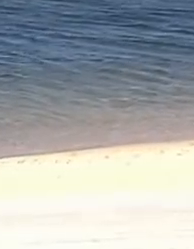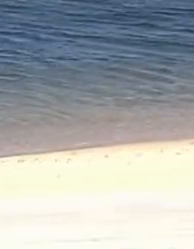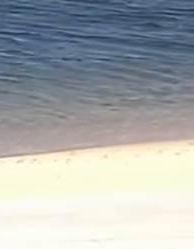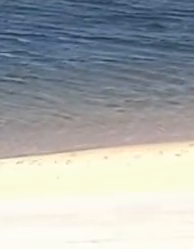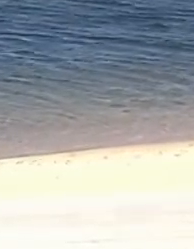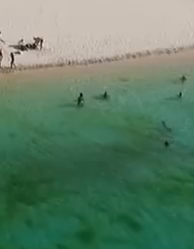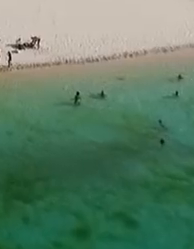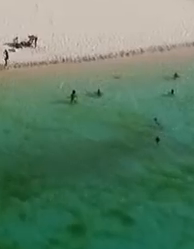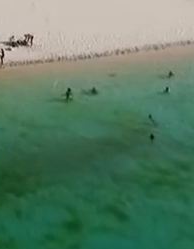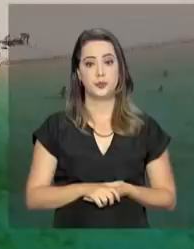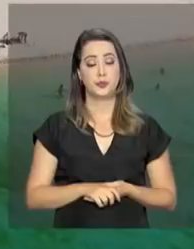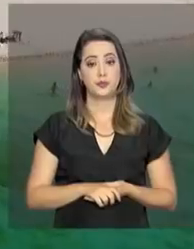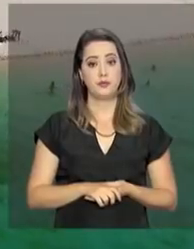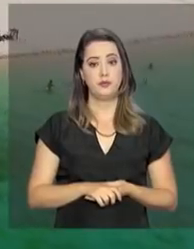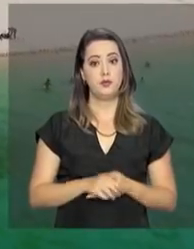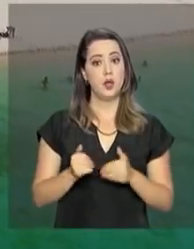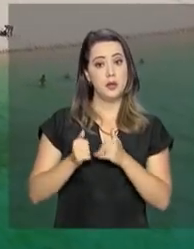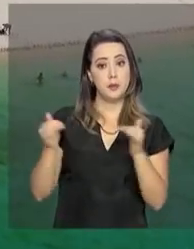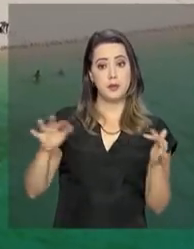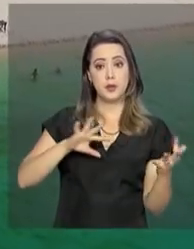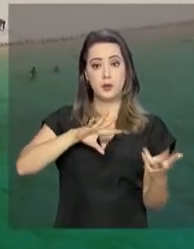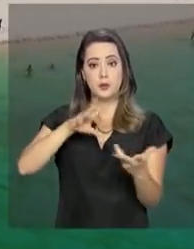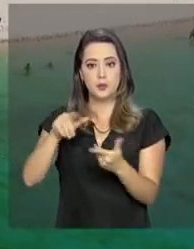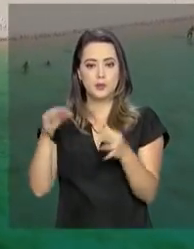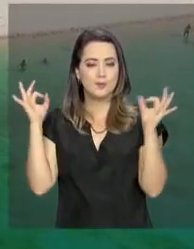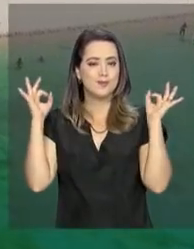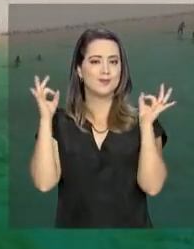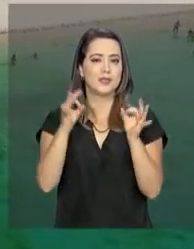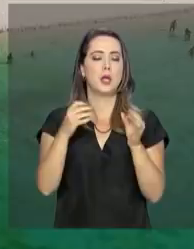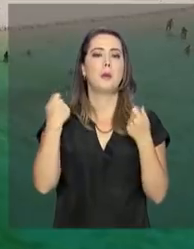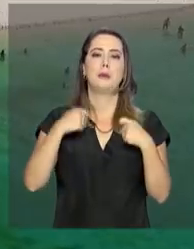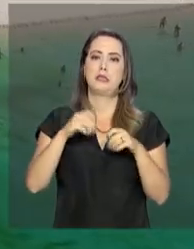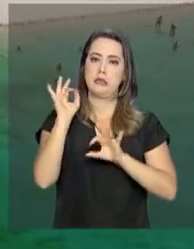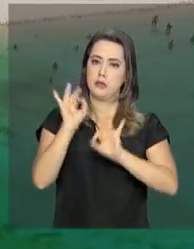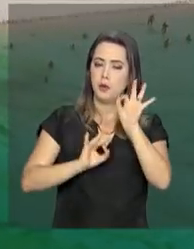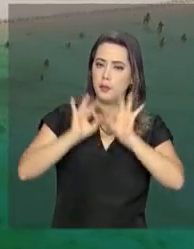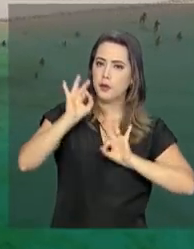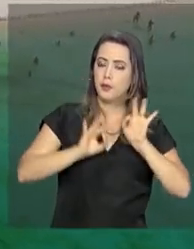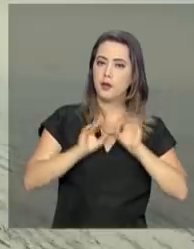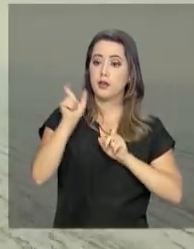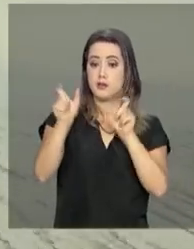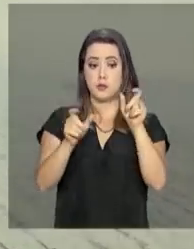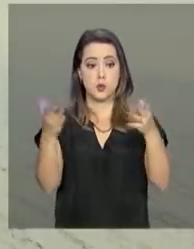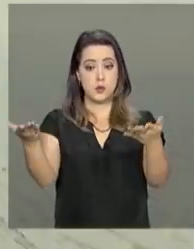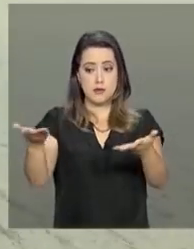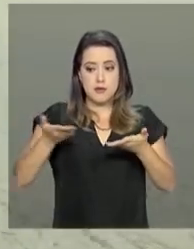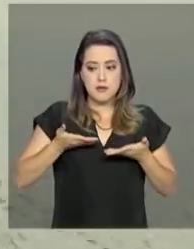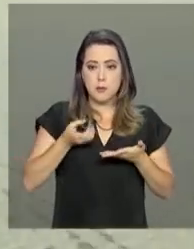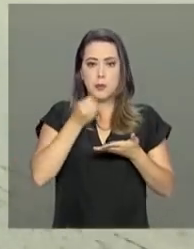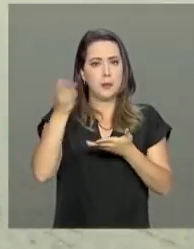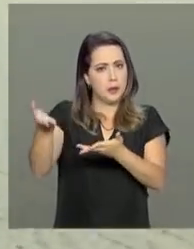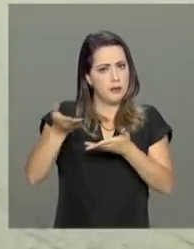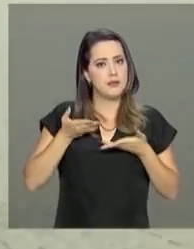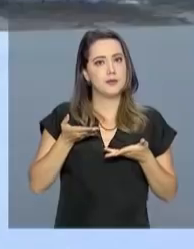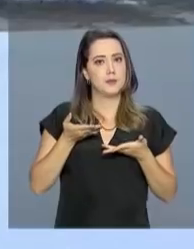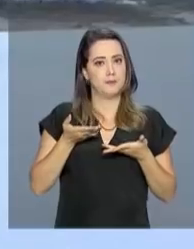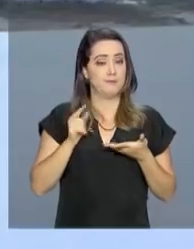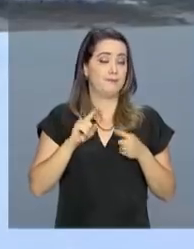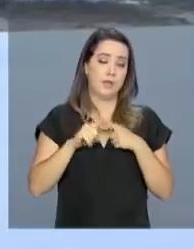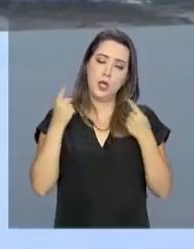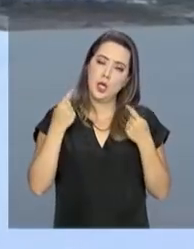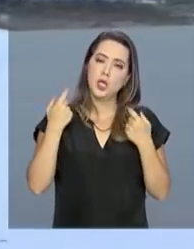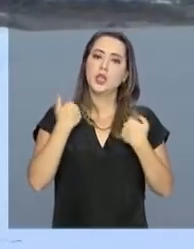E para abrir ao mundo toda essa maravilha, é preciso estrutura para os visitantes. Transporte, alimentação,